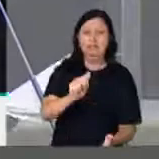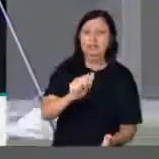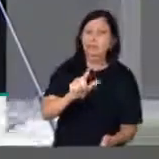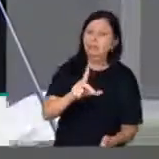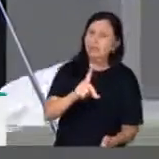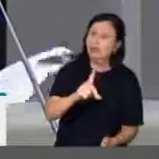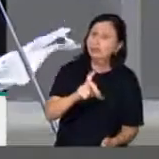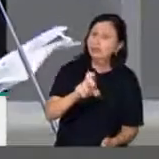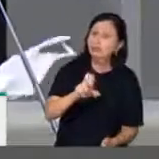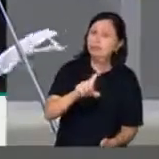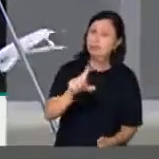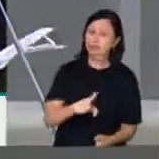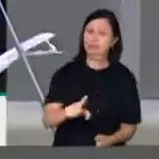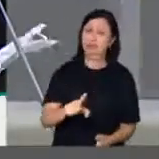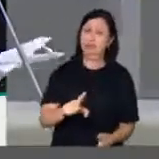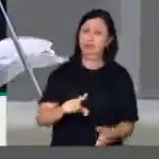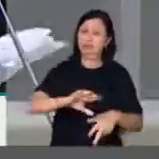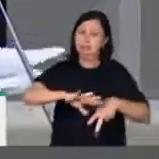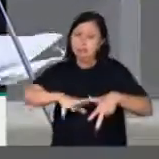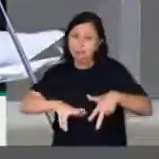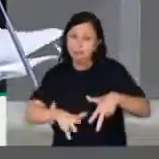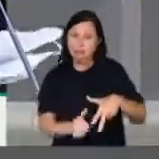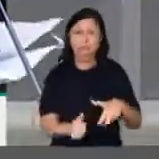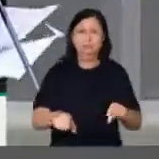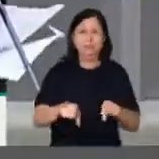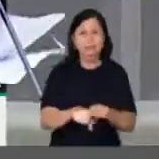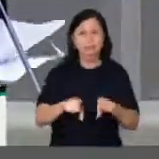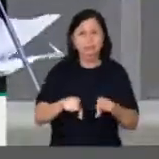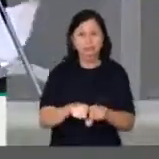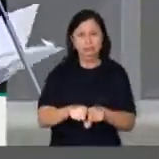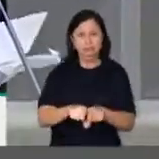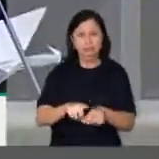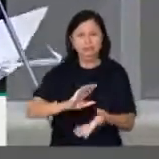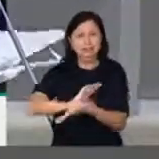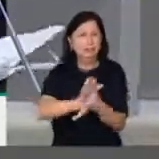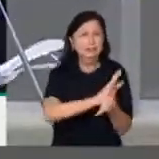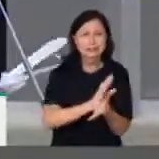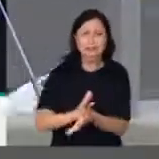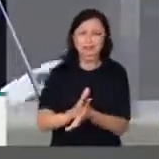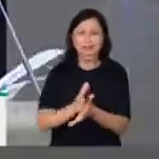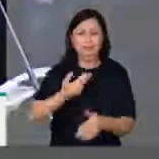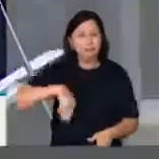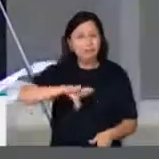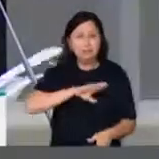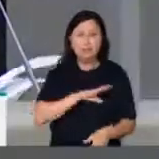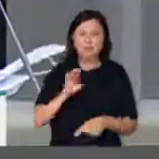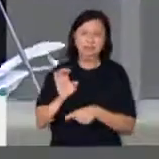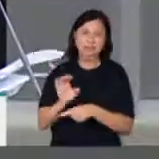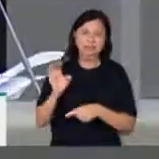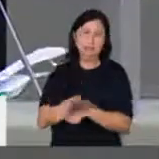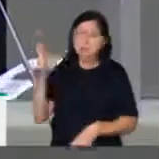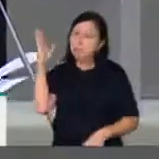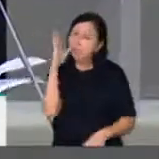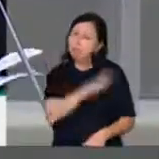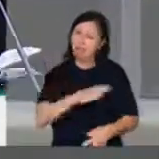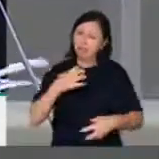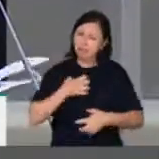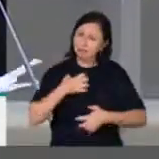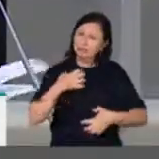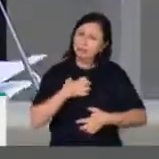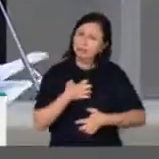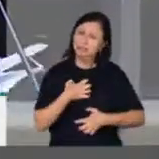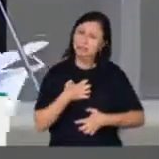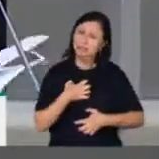corrupção e à destruição do nosso Estado. É muita maldade que está sendo